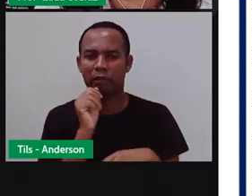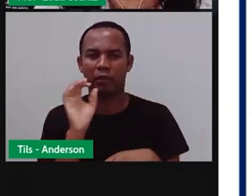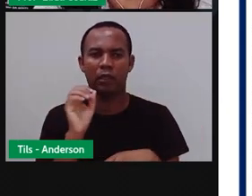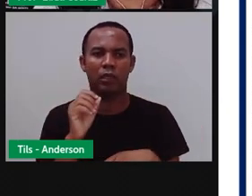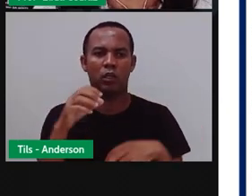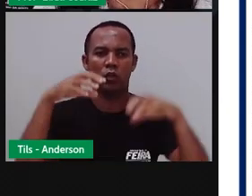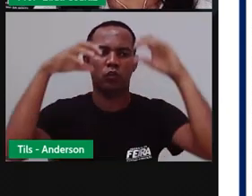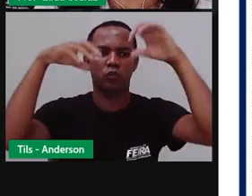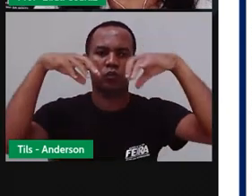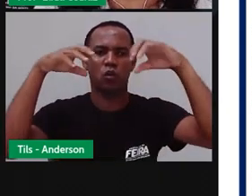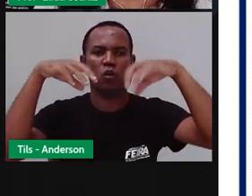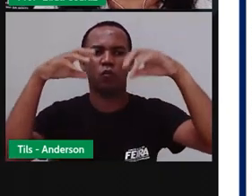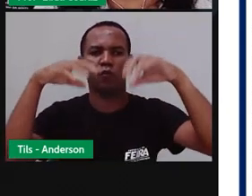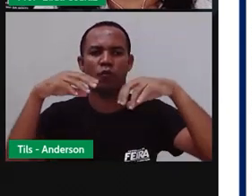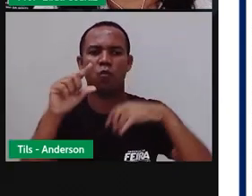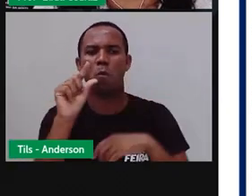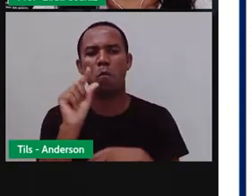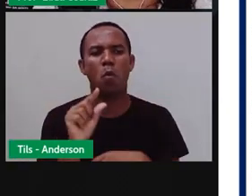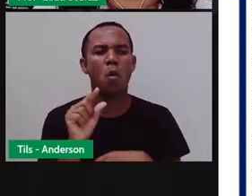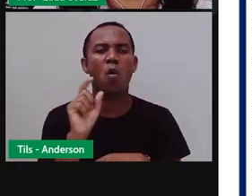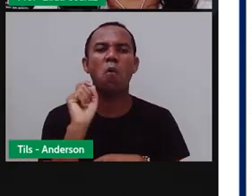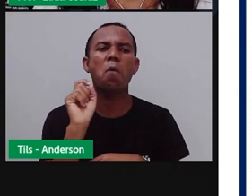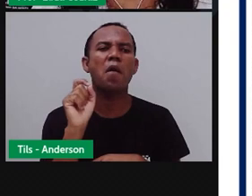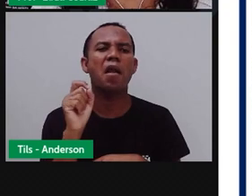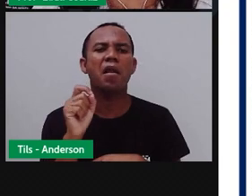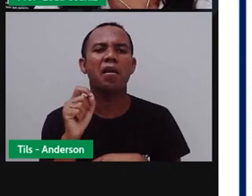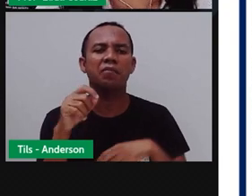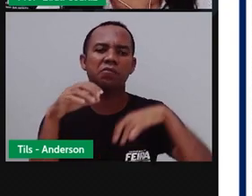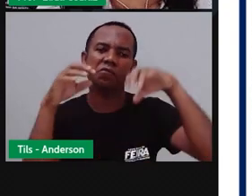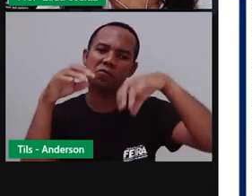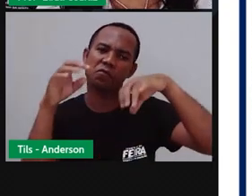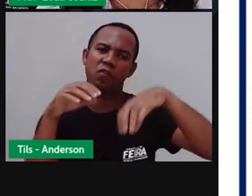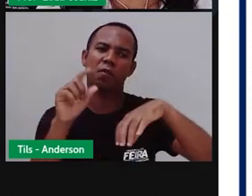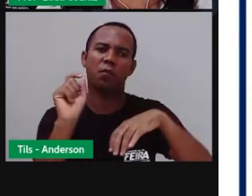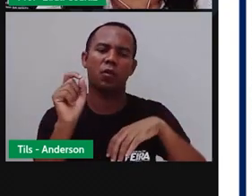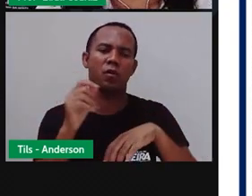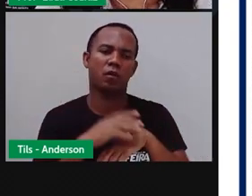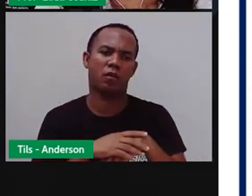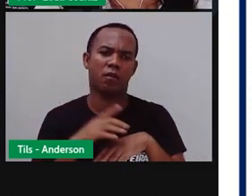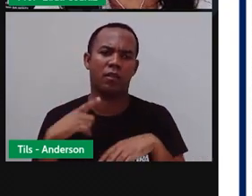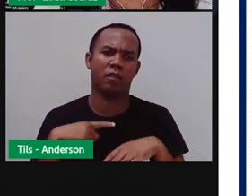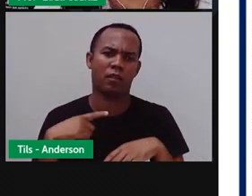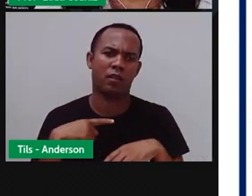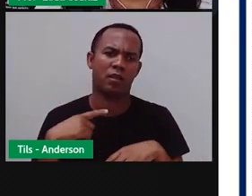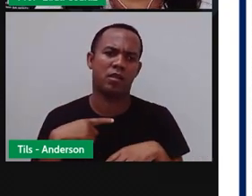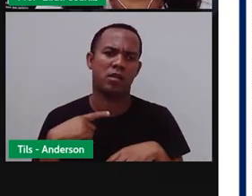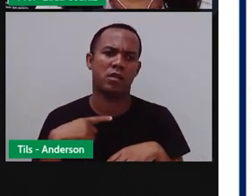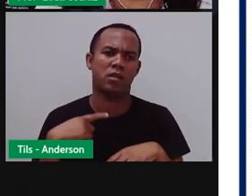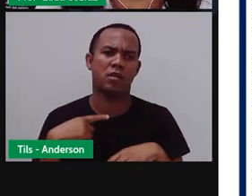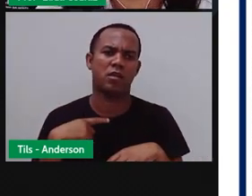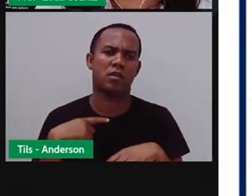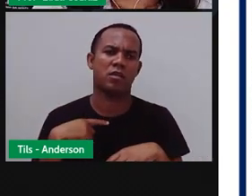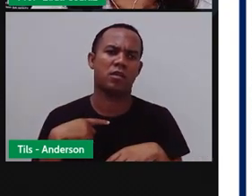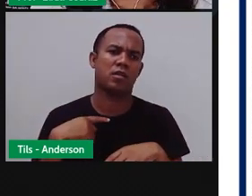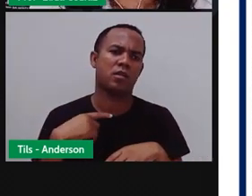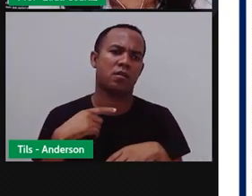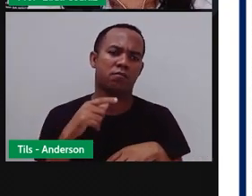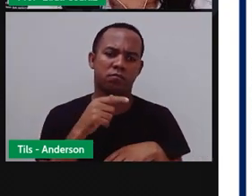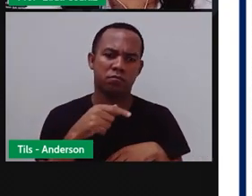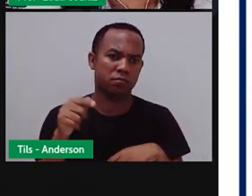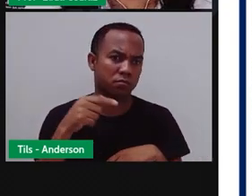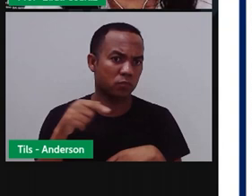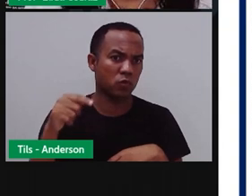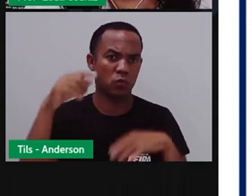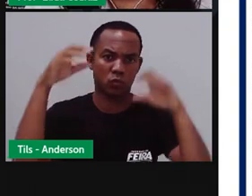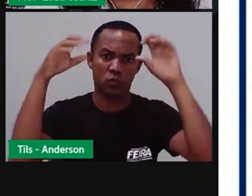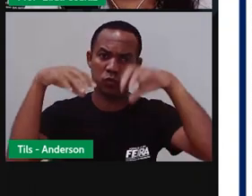chover, a gente chama de estiagem. Entendeu? Tem o período das chuvas e tem o período de estio. As